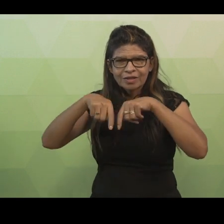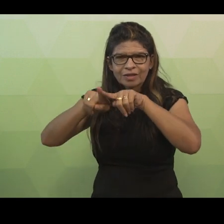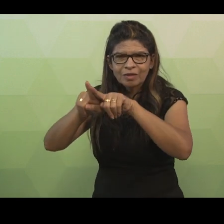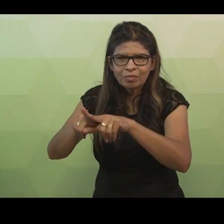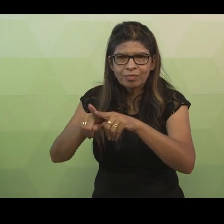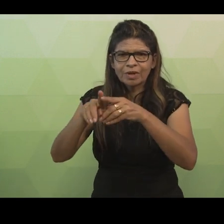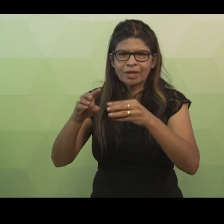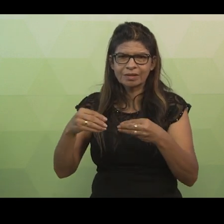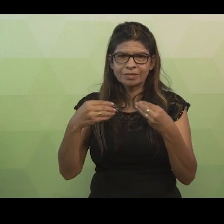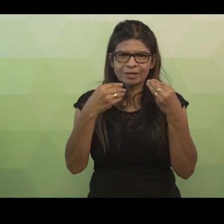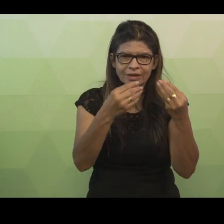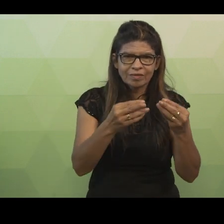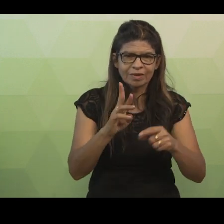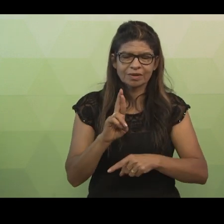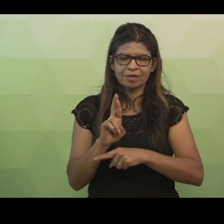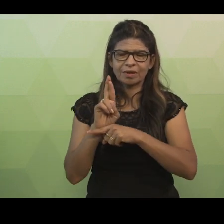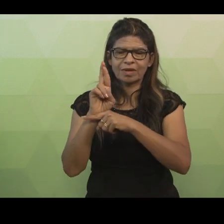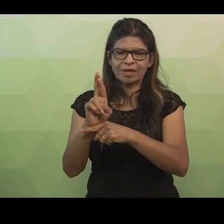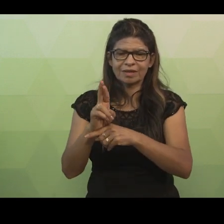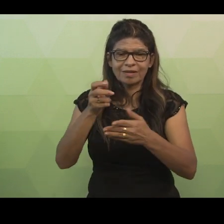pagamento e prazos.